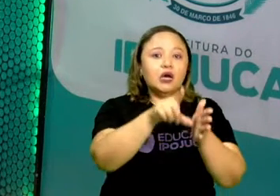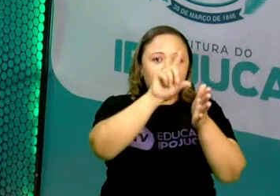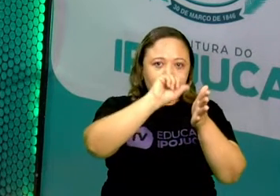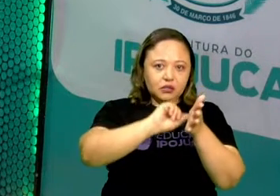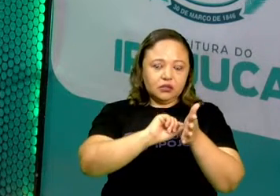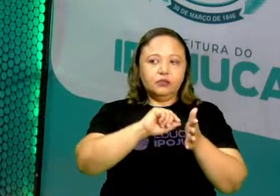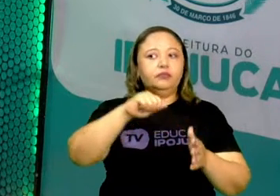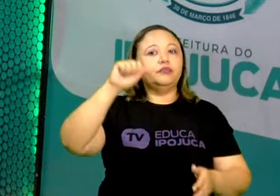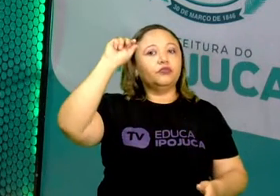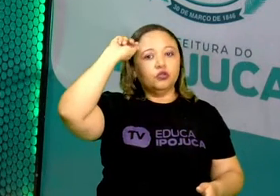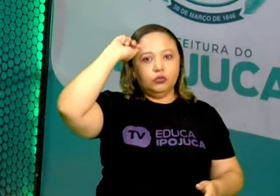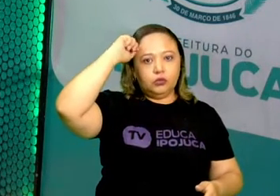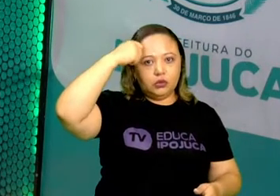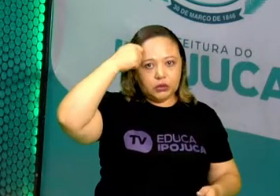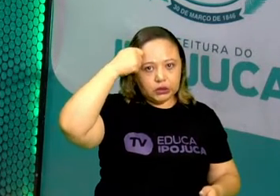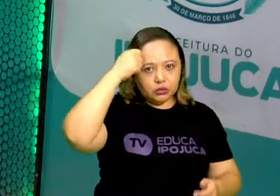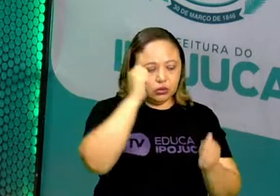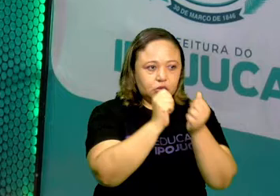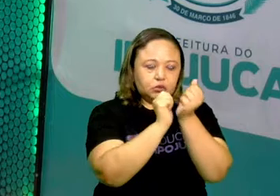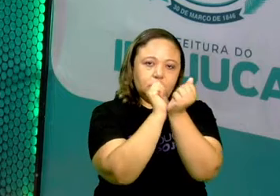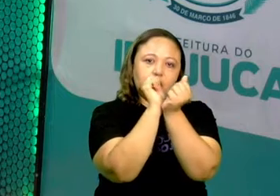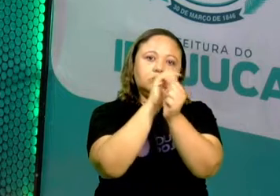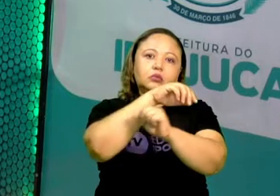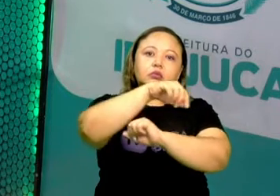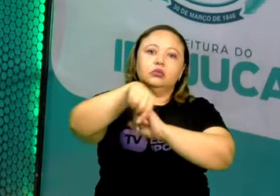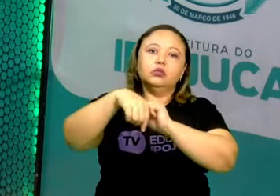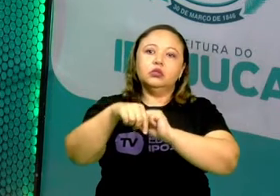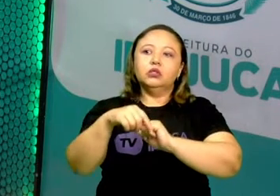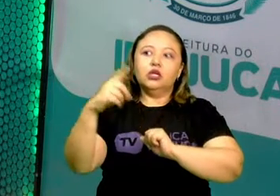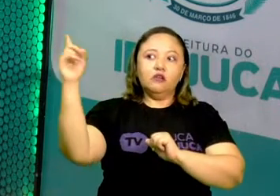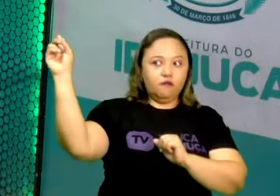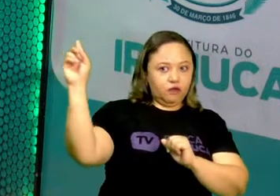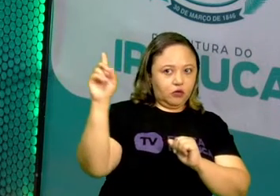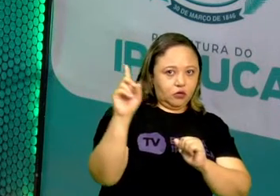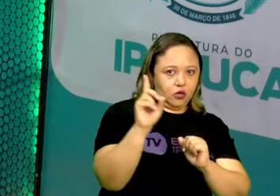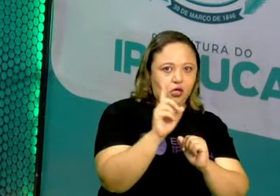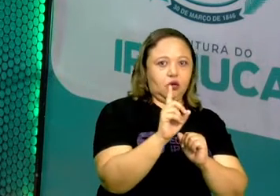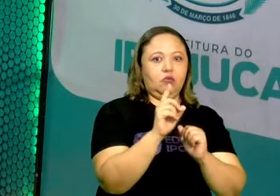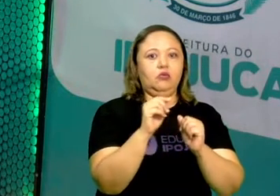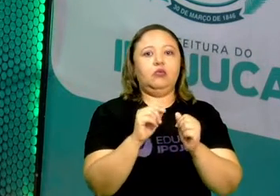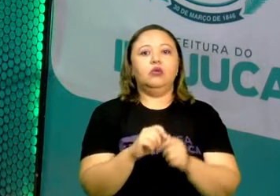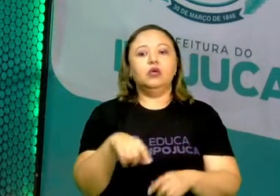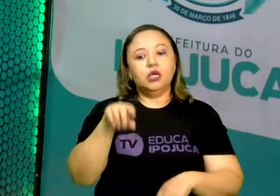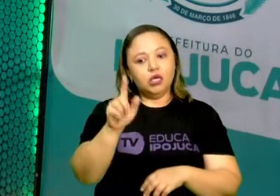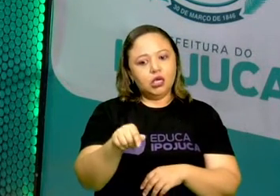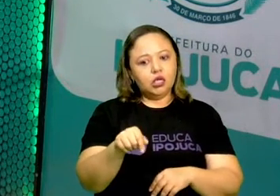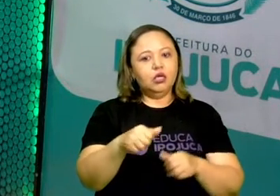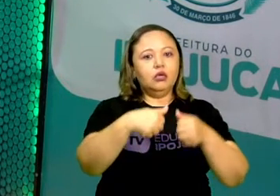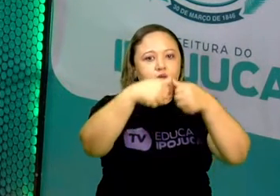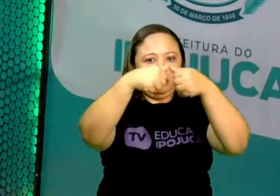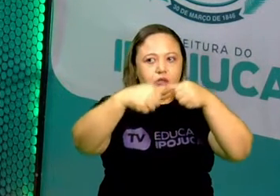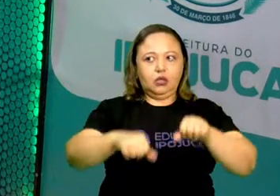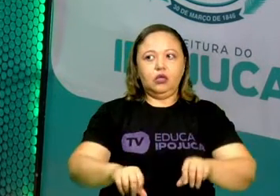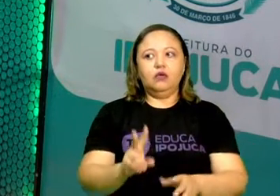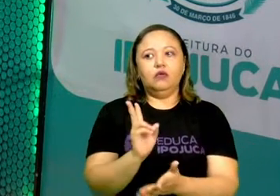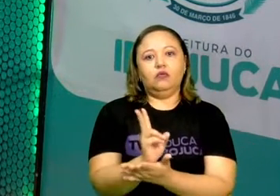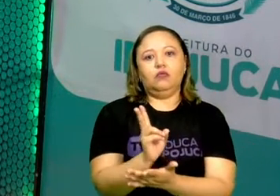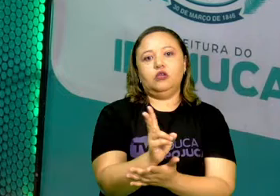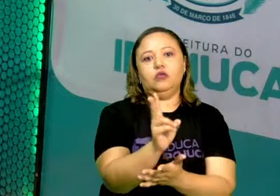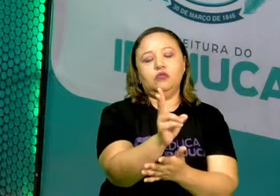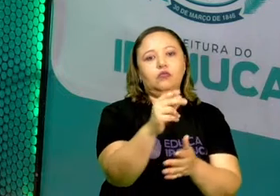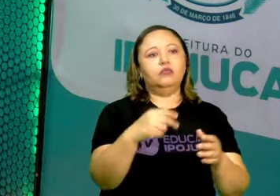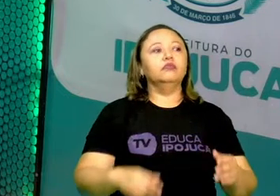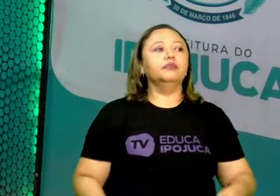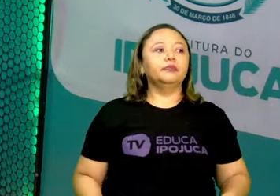porque ela expressa a força e a raça do negro. Então, por isso que